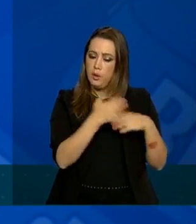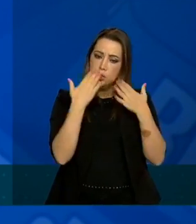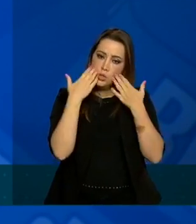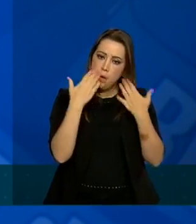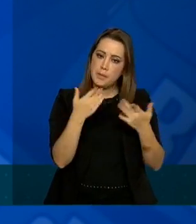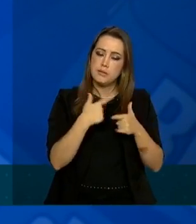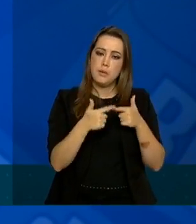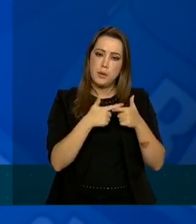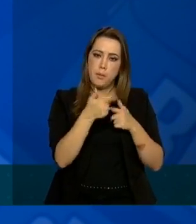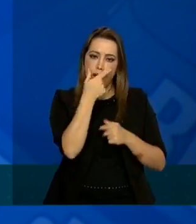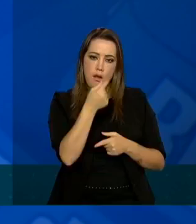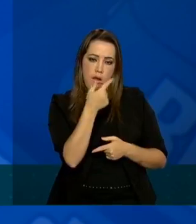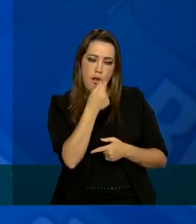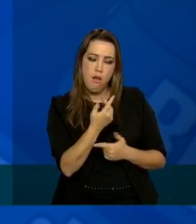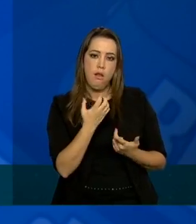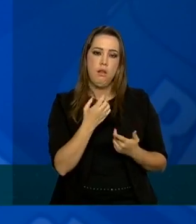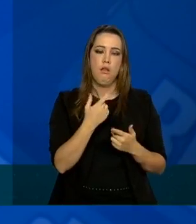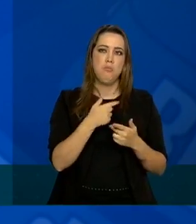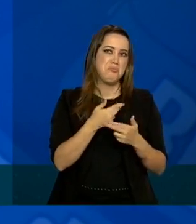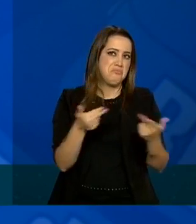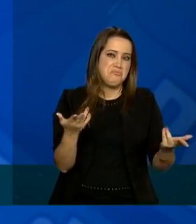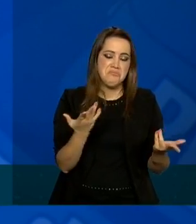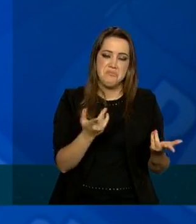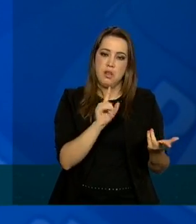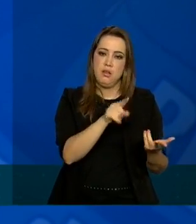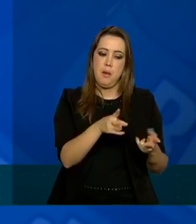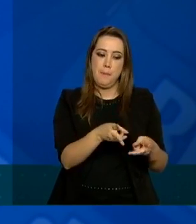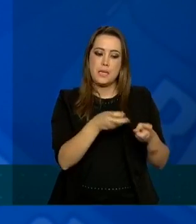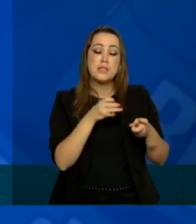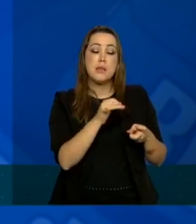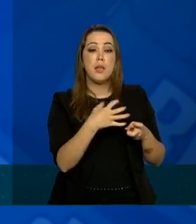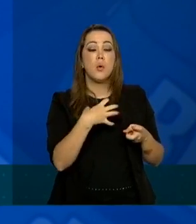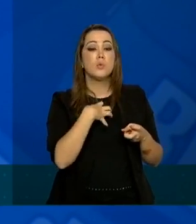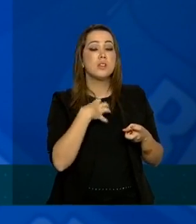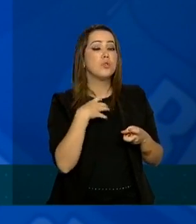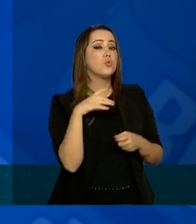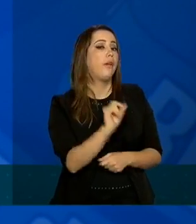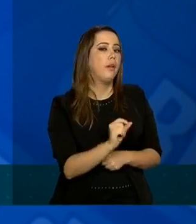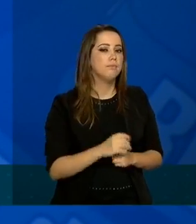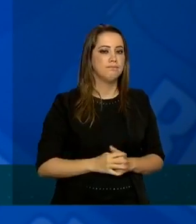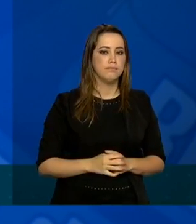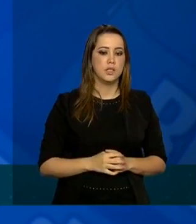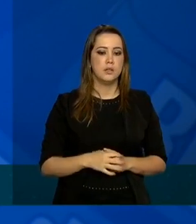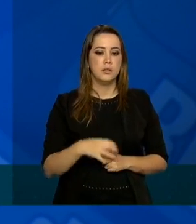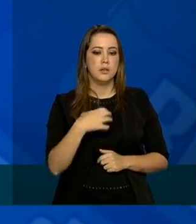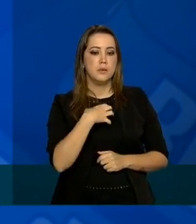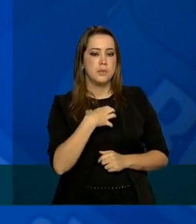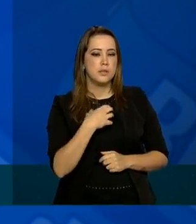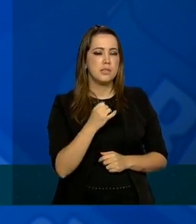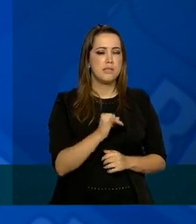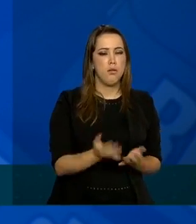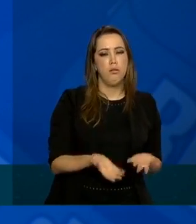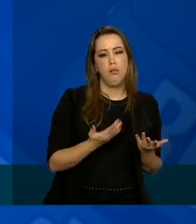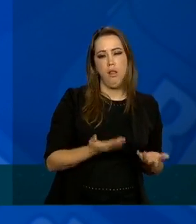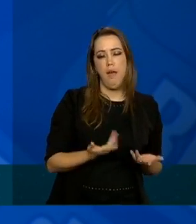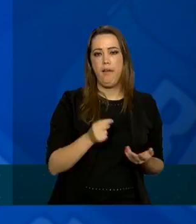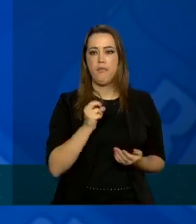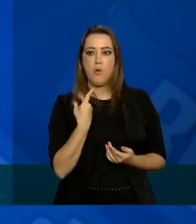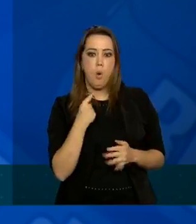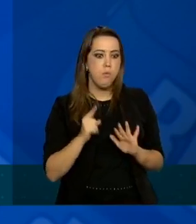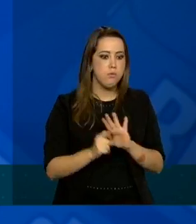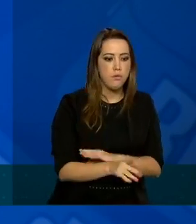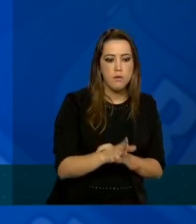sintomático respiratório é identificar os sintomas identificar se é um caso leve ou um caso grave